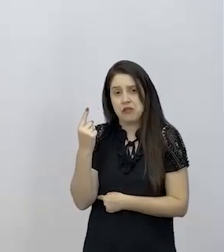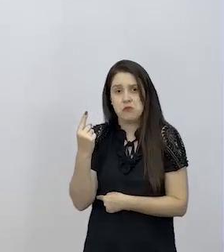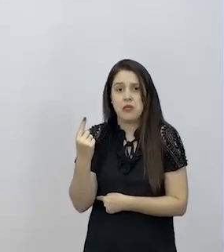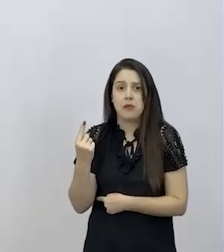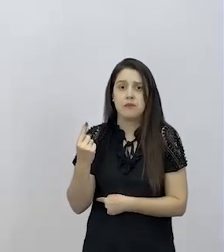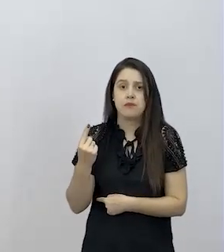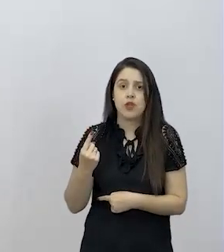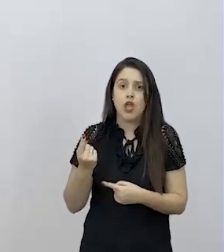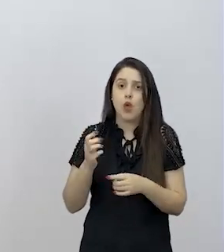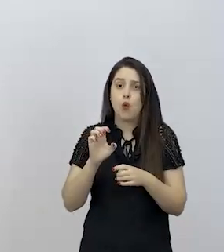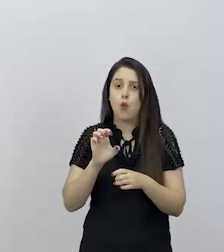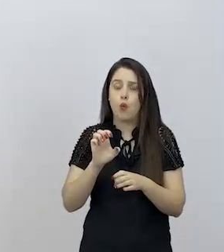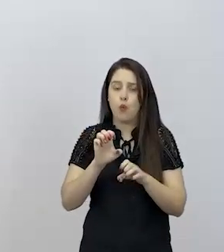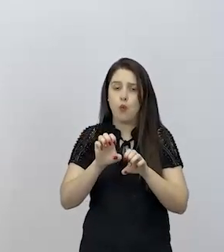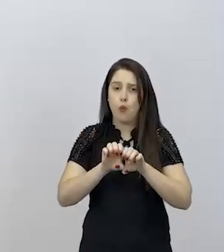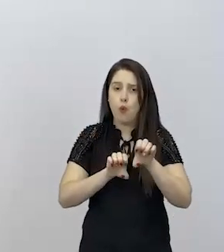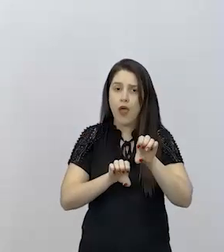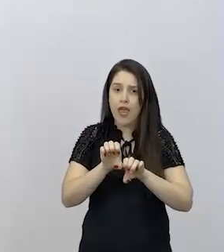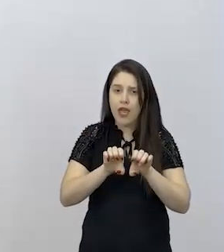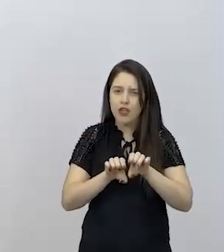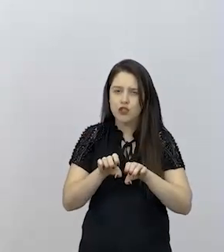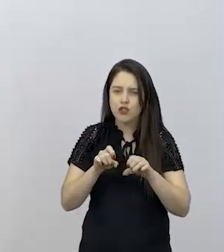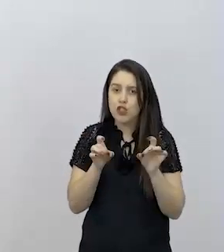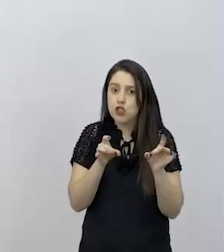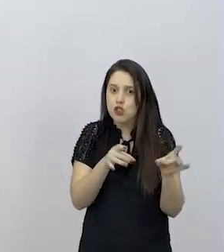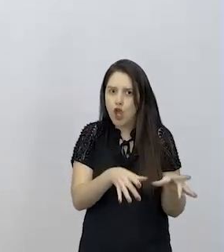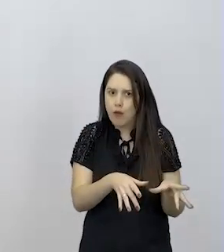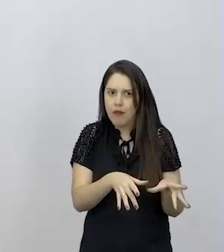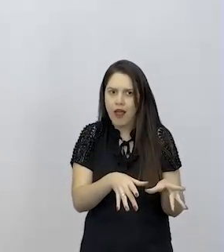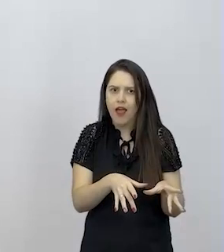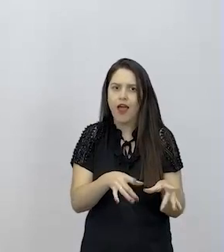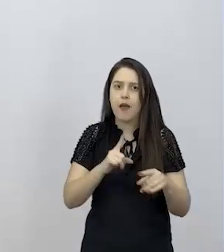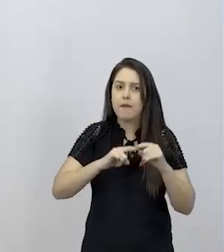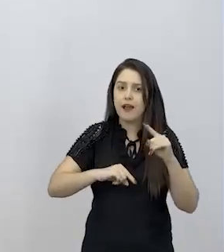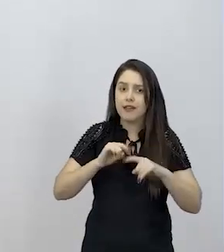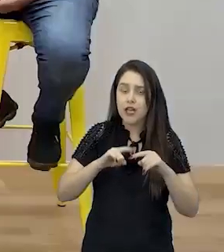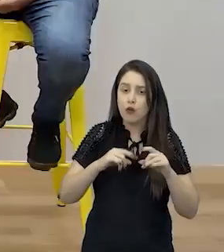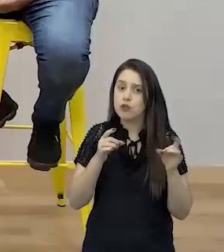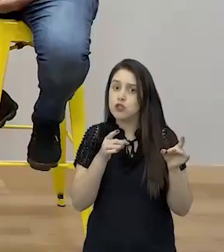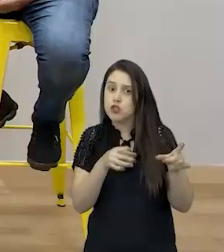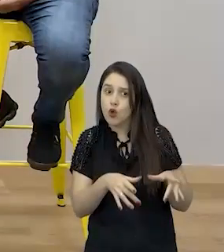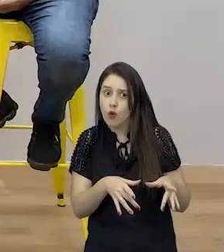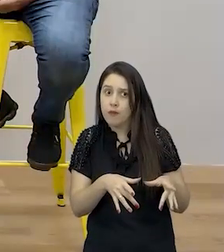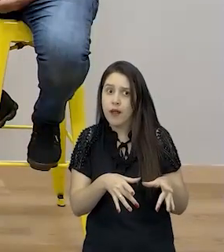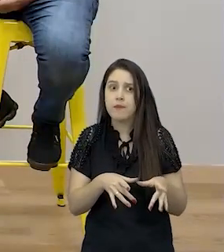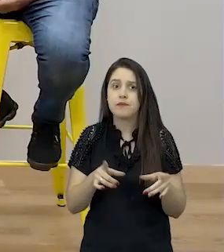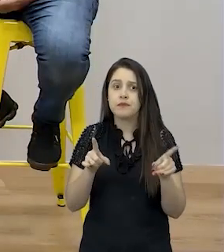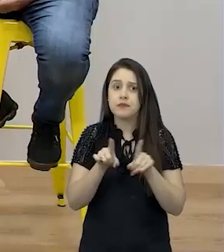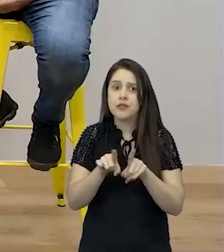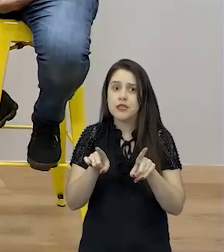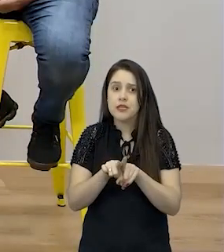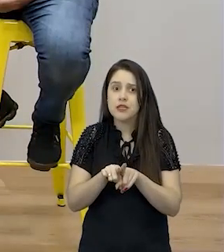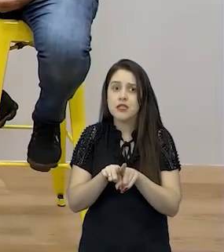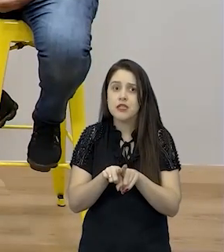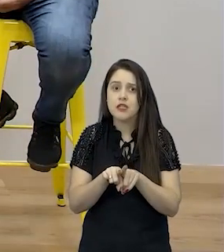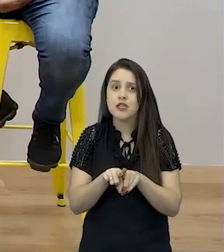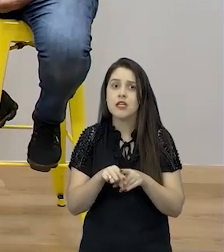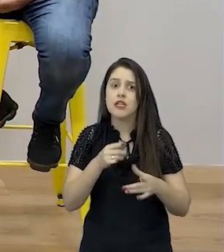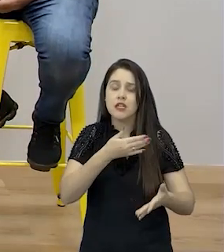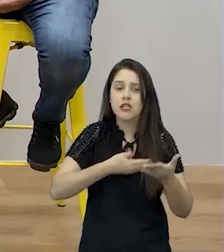que o lixo, né? O que sobra. Muito bem. Os materiais que sobram e também, acho que o